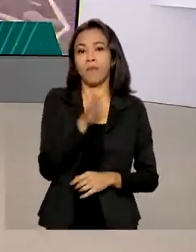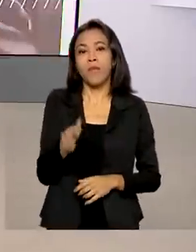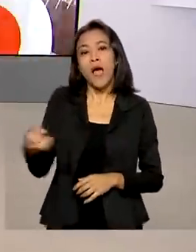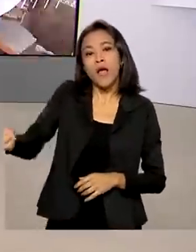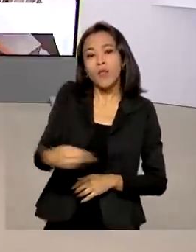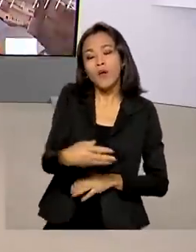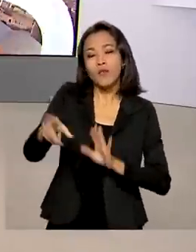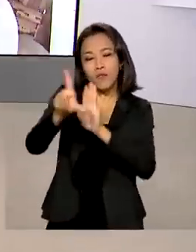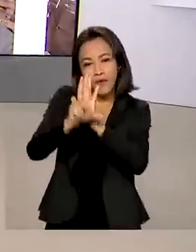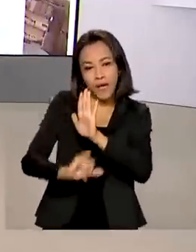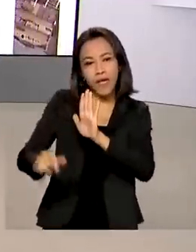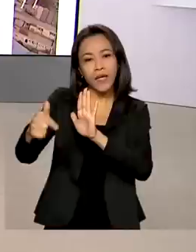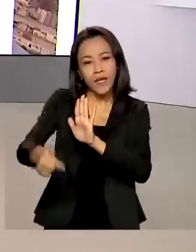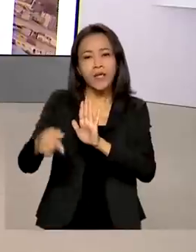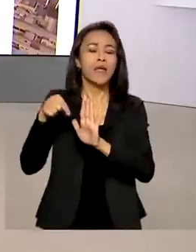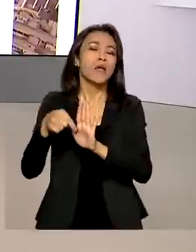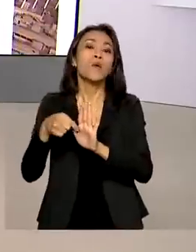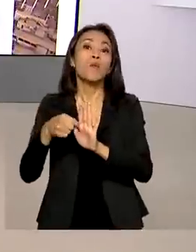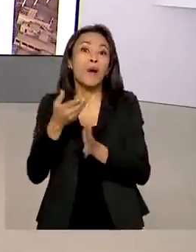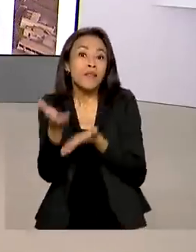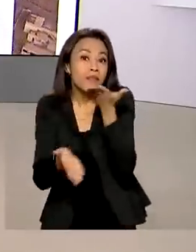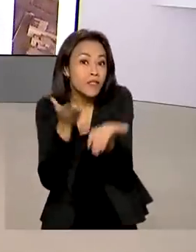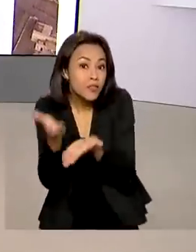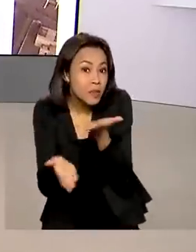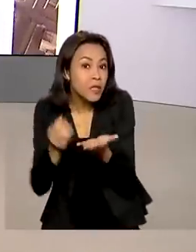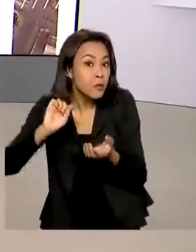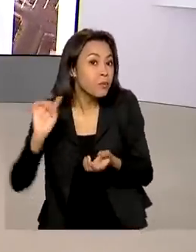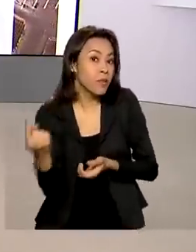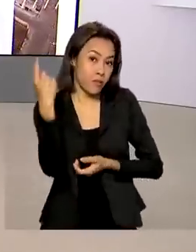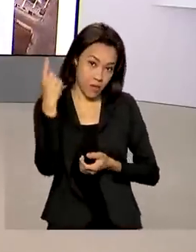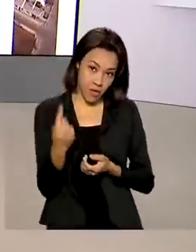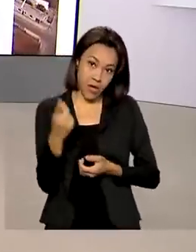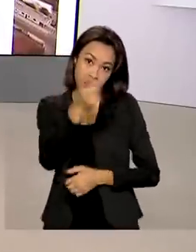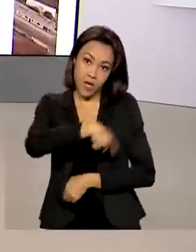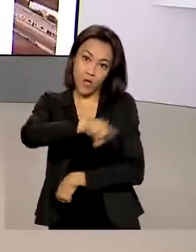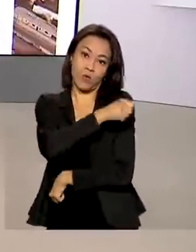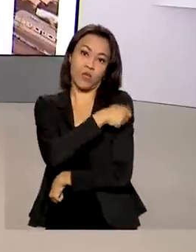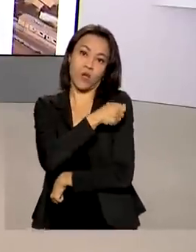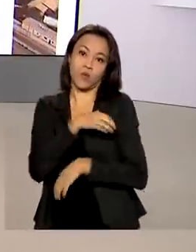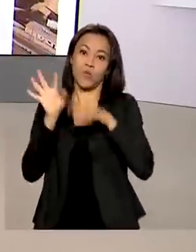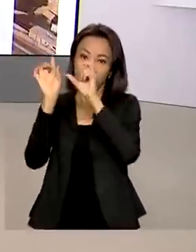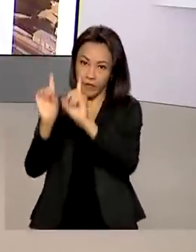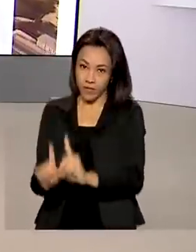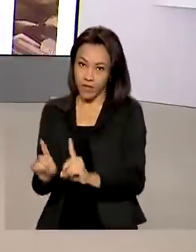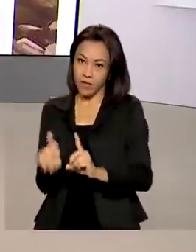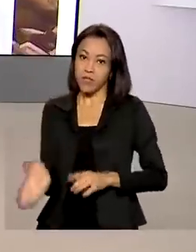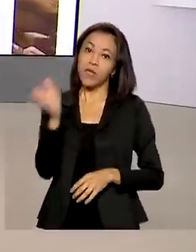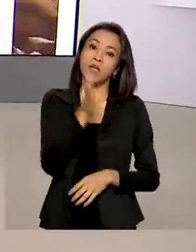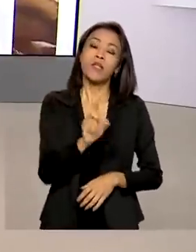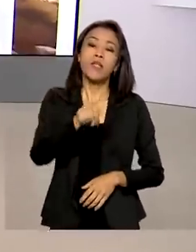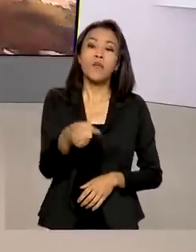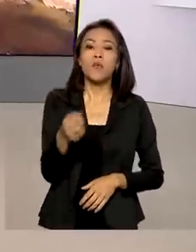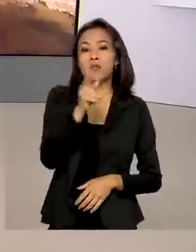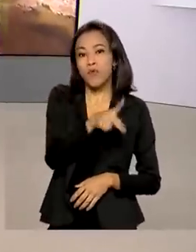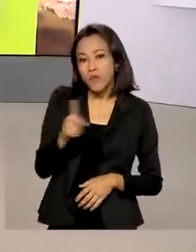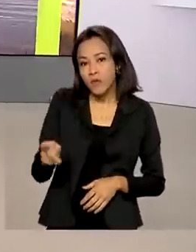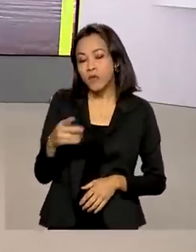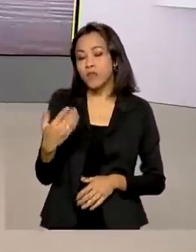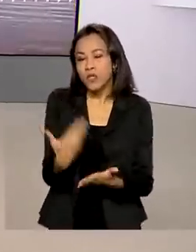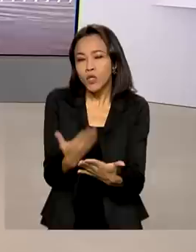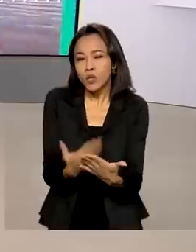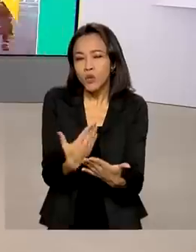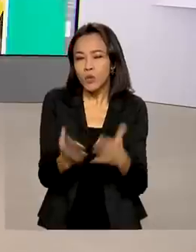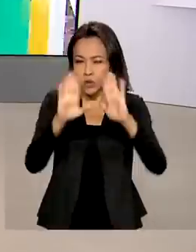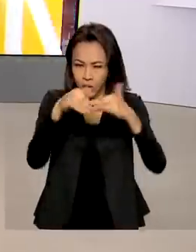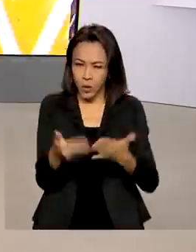atendimento prioritário para a concessão das bolsas. Em primeiro lugar, estão estudantes com deficiência, seguidos por professores da rede pública que vão